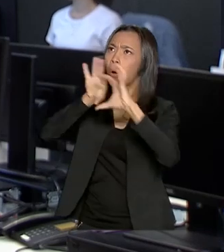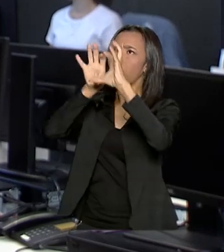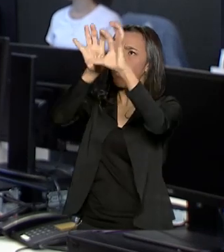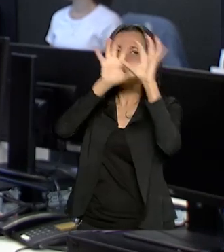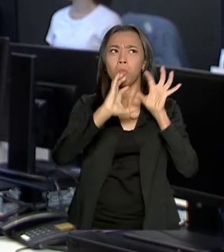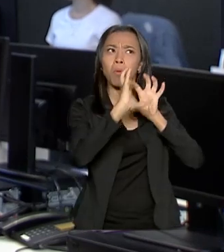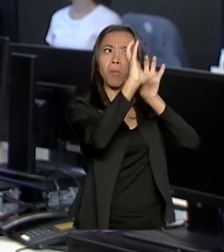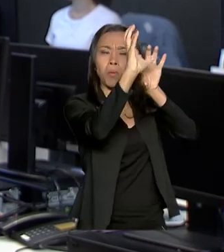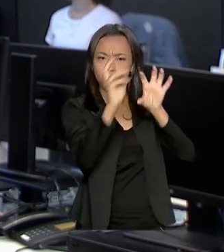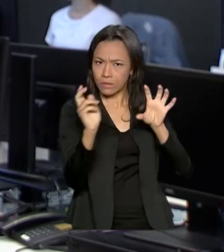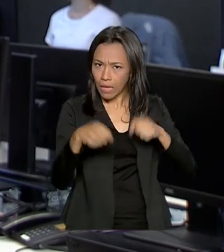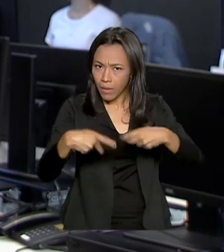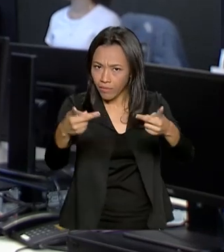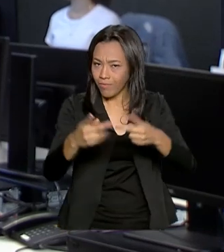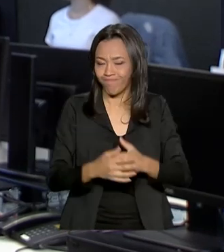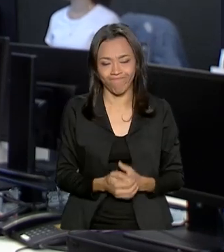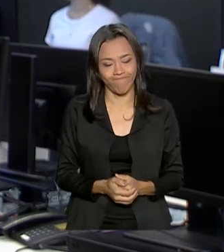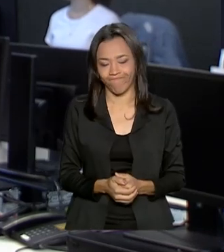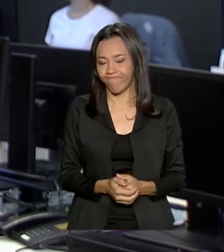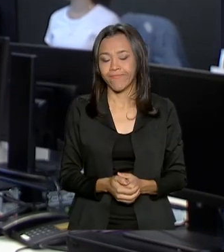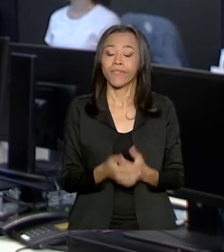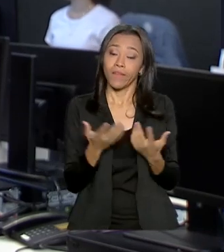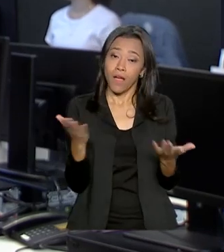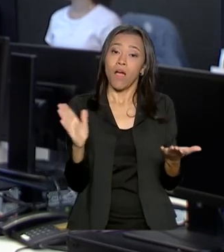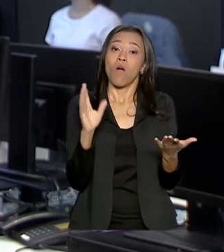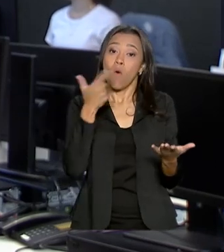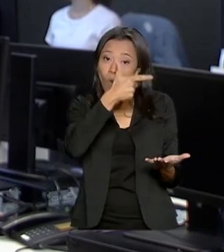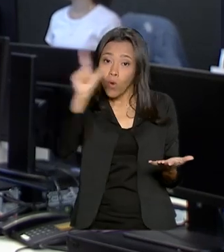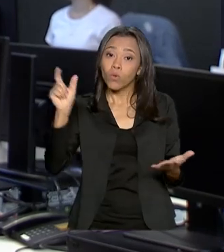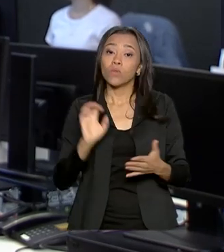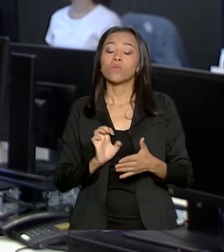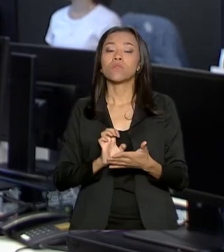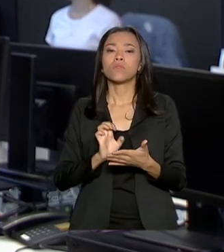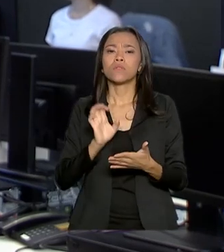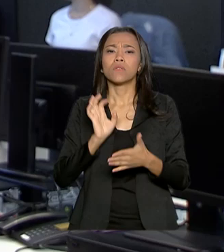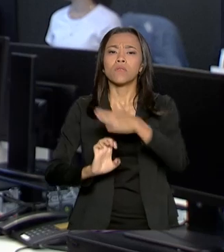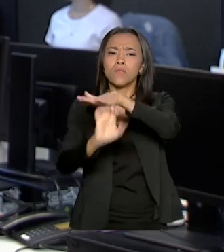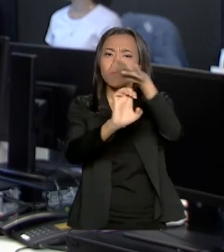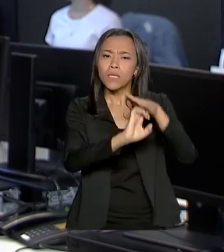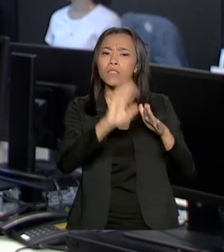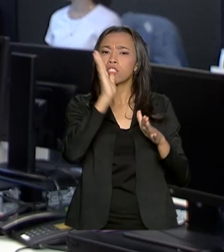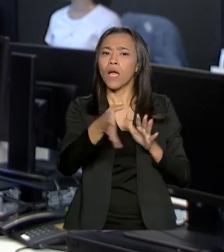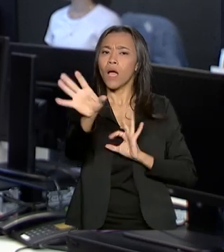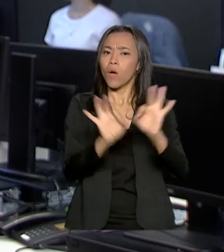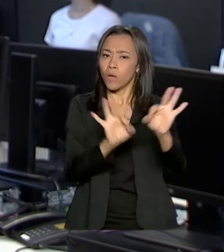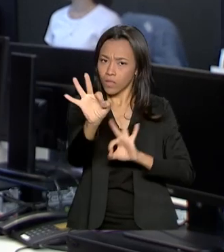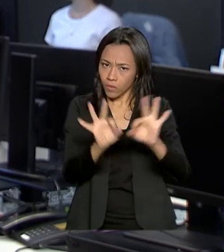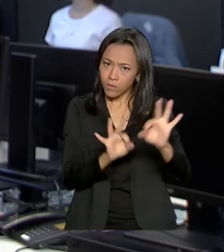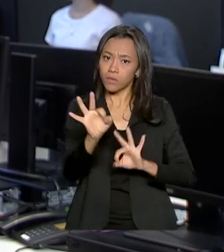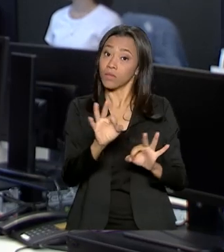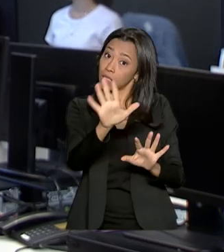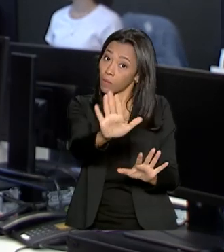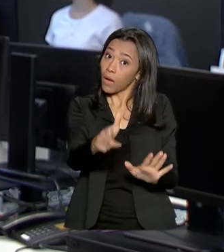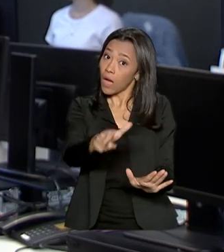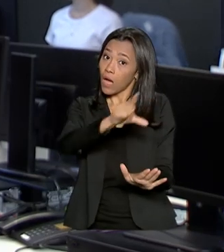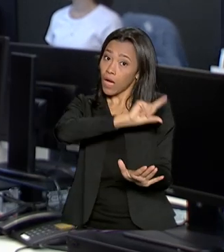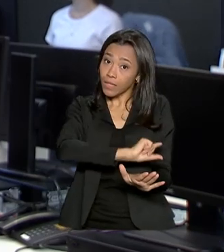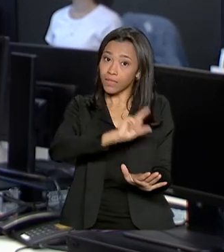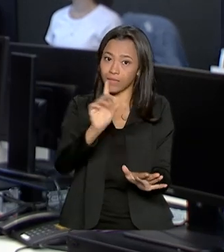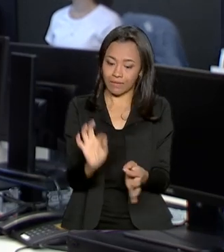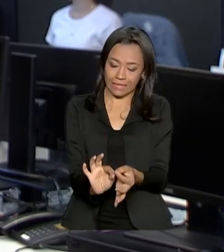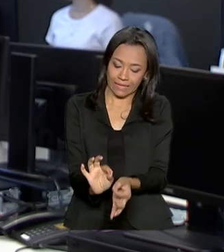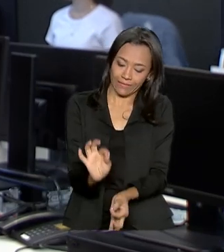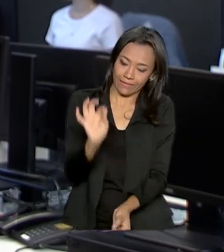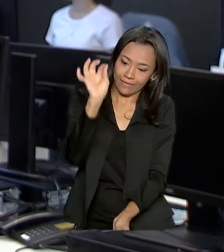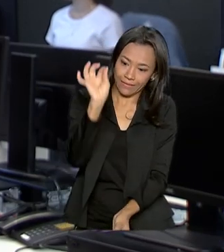Outros oito aeroportos já realizam essa triagem das bagagens de mão. Então, já sabe, antes de embarcar é fita métrica na